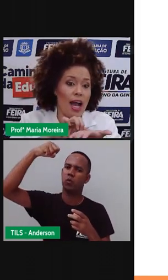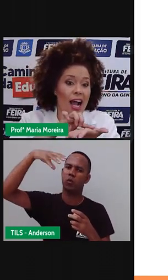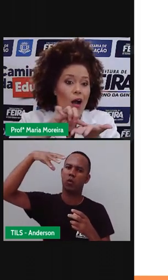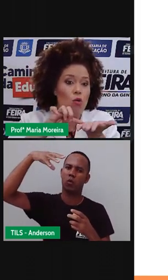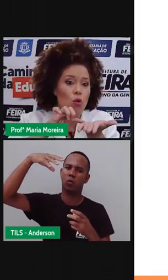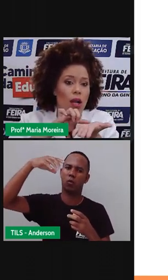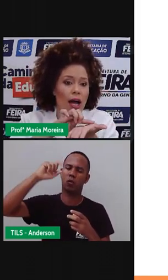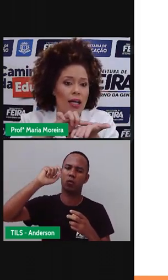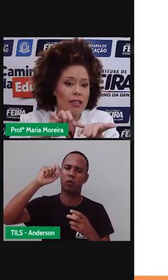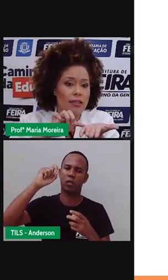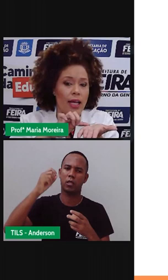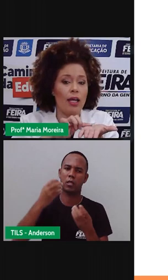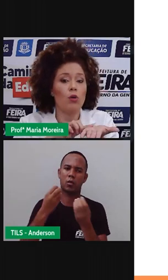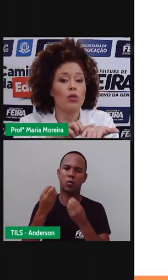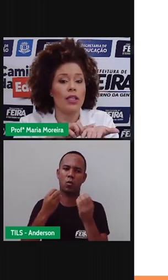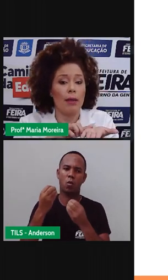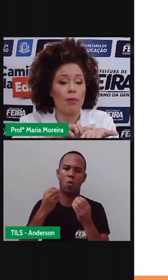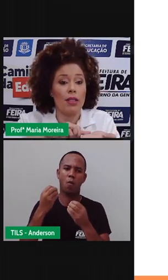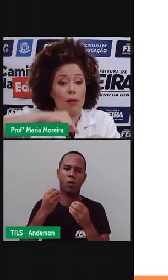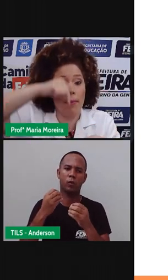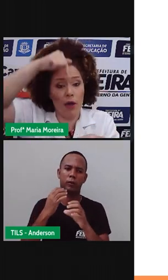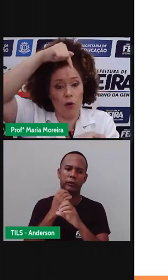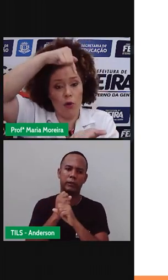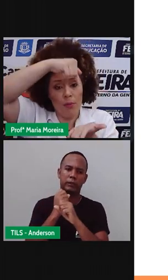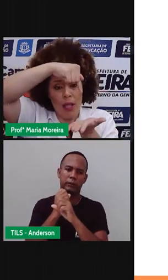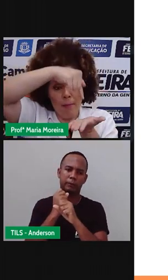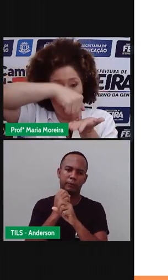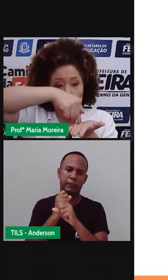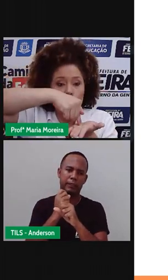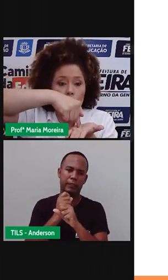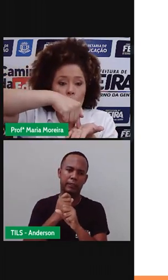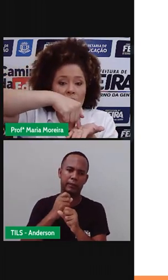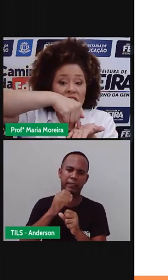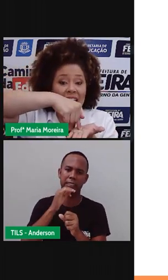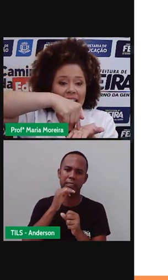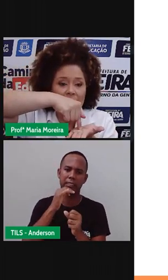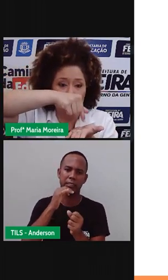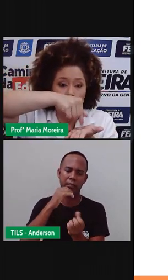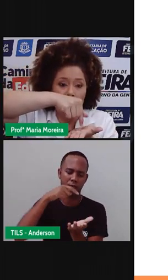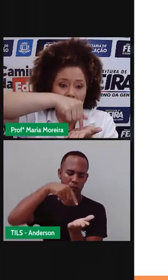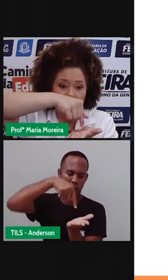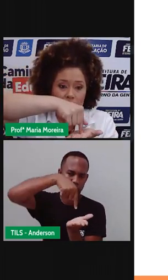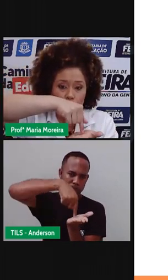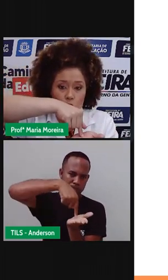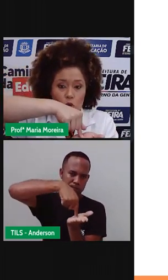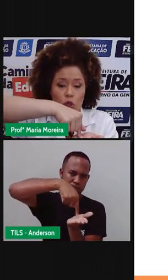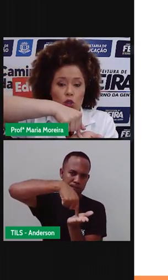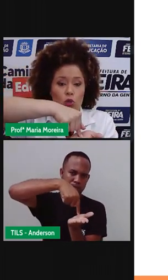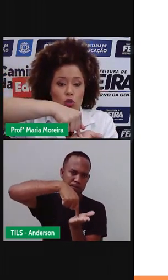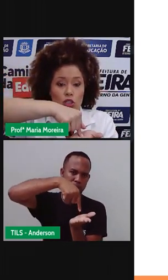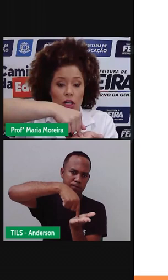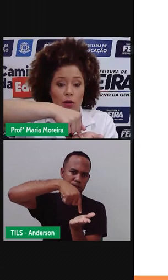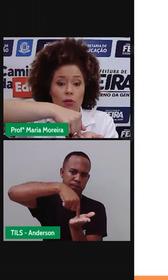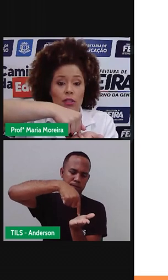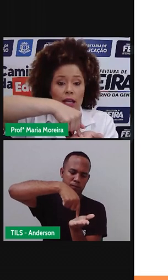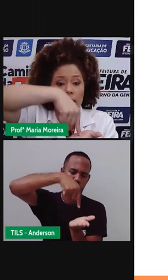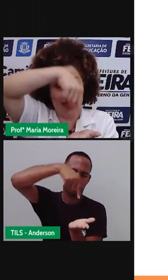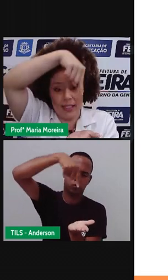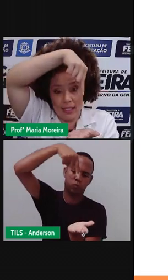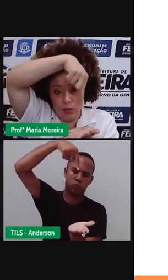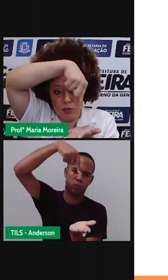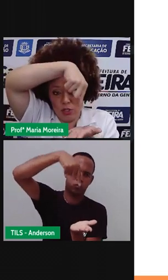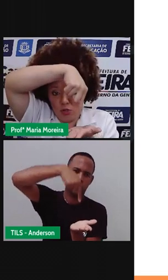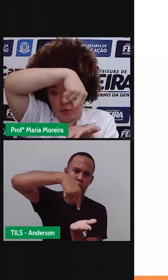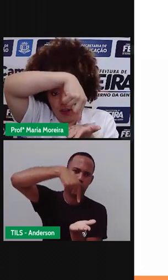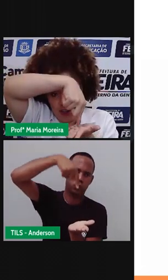poderia calcular, né? O tempo, então, ele pegou, botou uma vareta, um palito no chão, né?